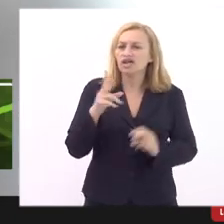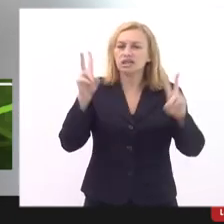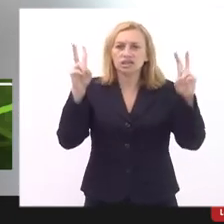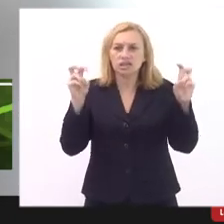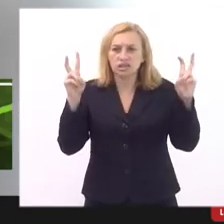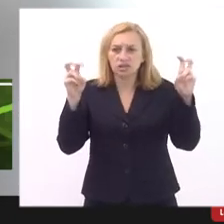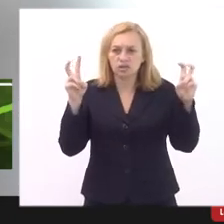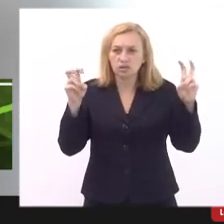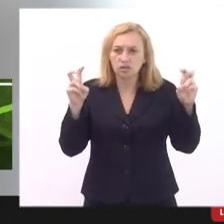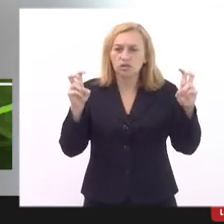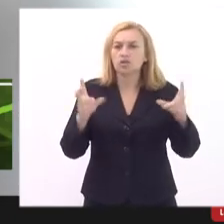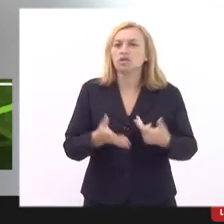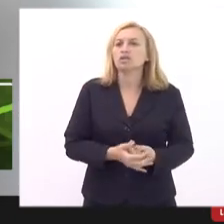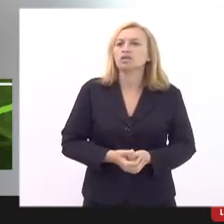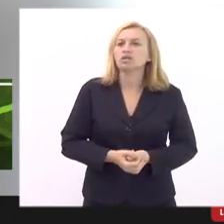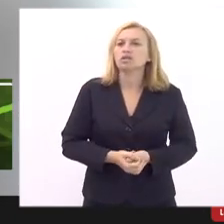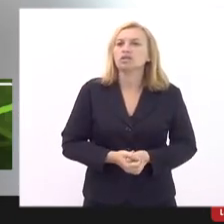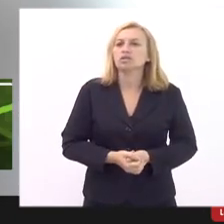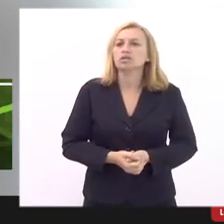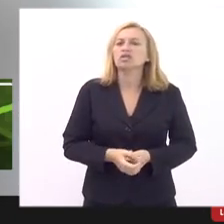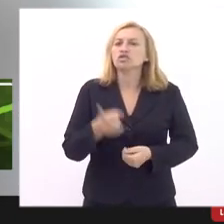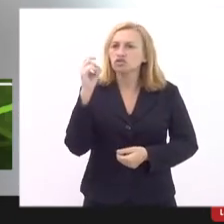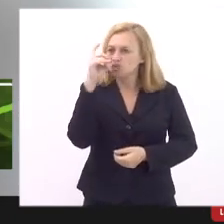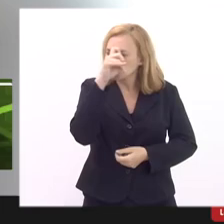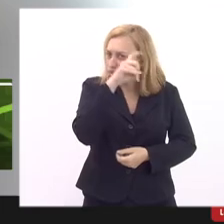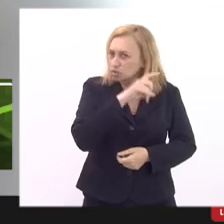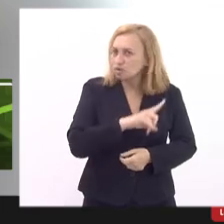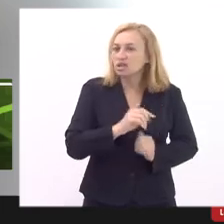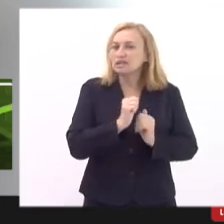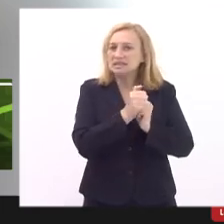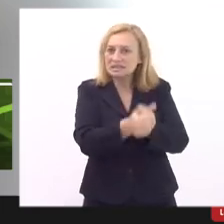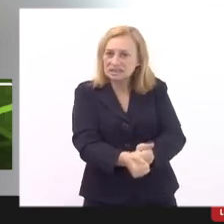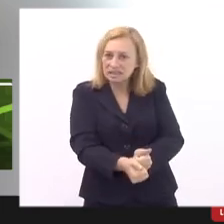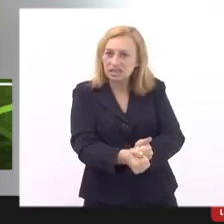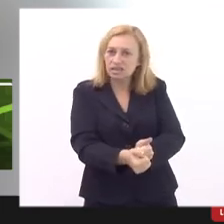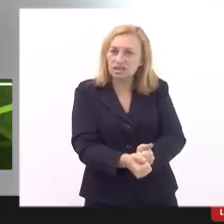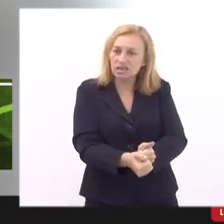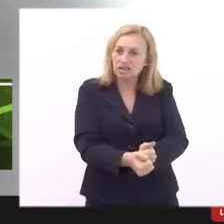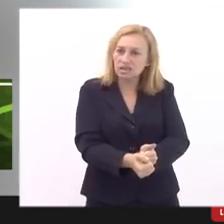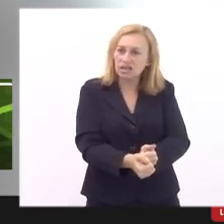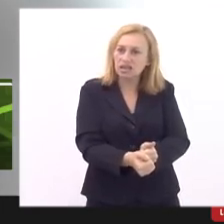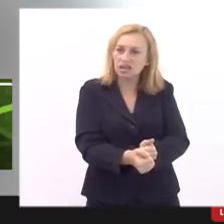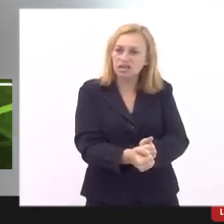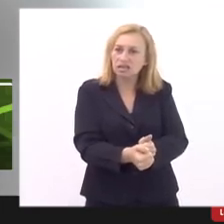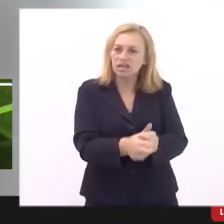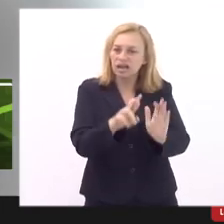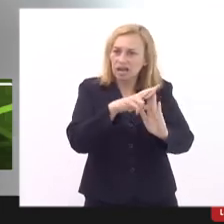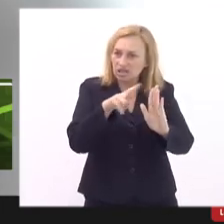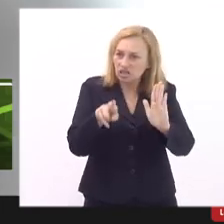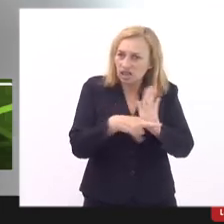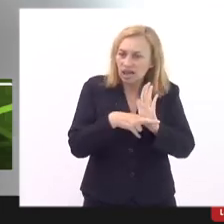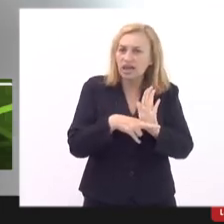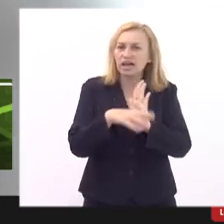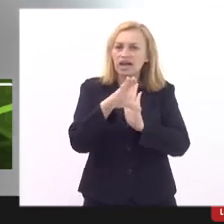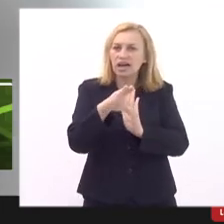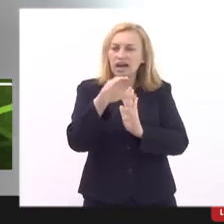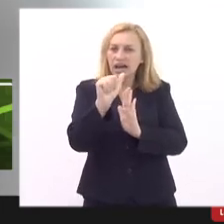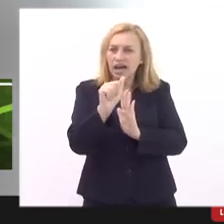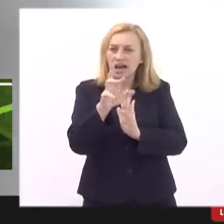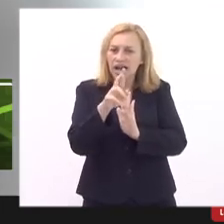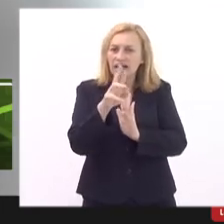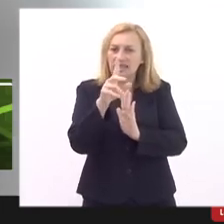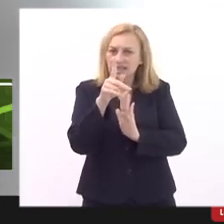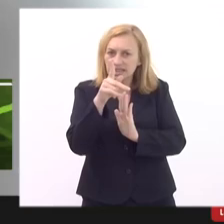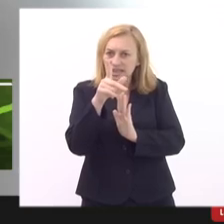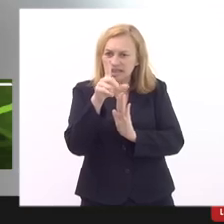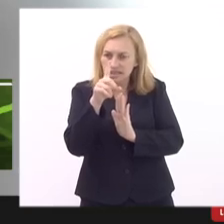esse posicionamento a respeito da dificuldade de seguir os cardápios os ajustes que são feitos a gente entende que